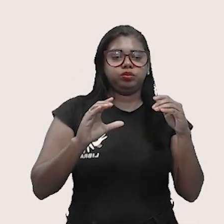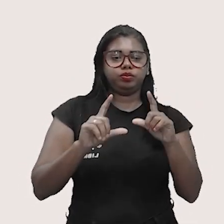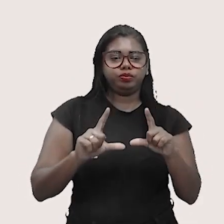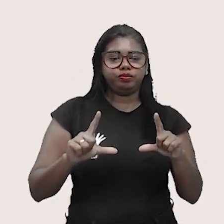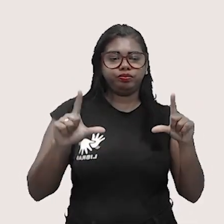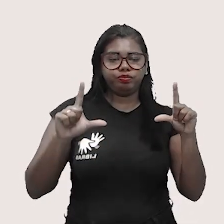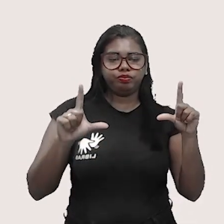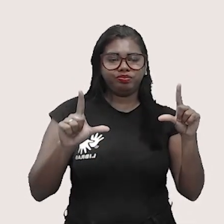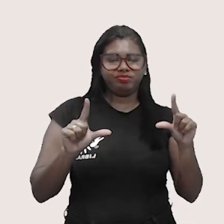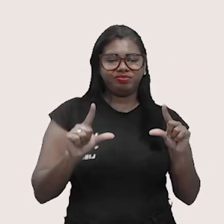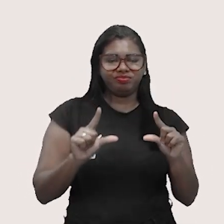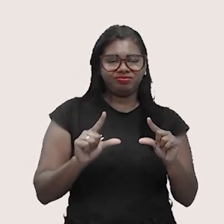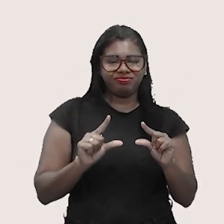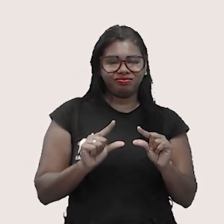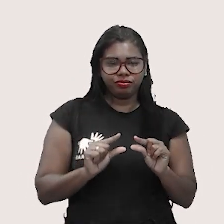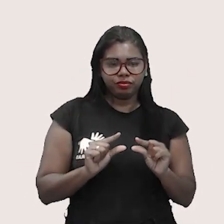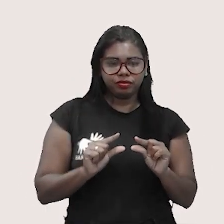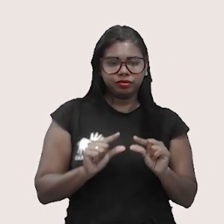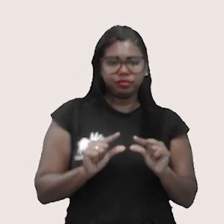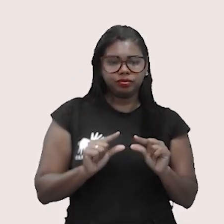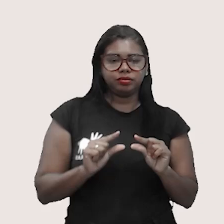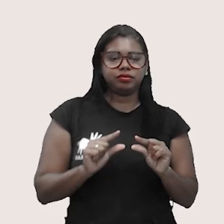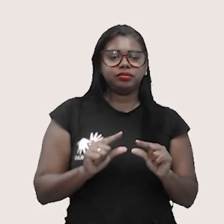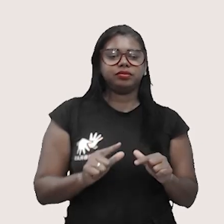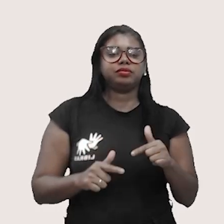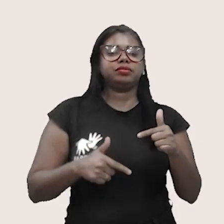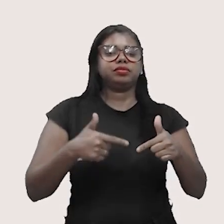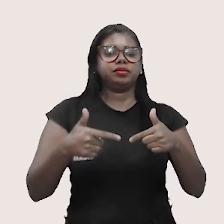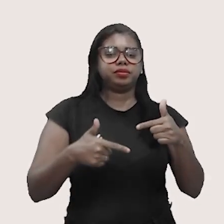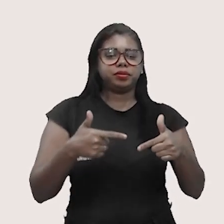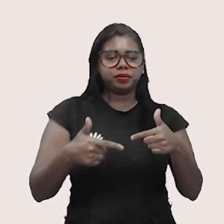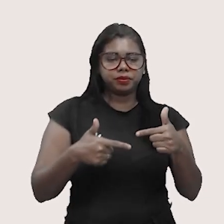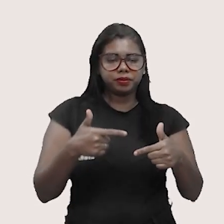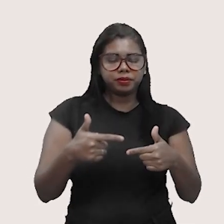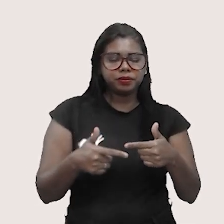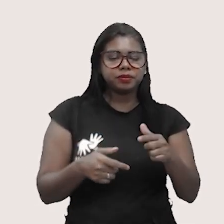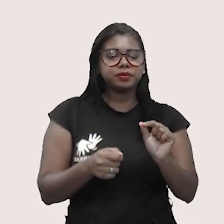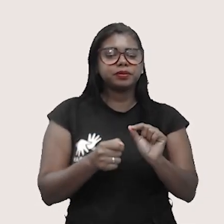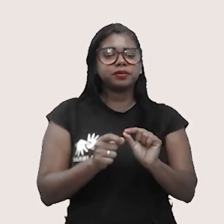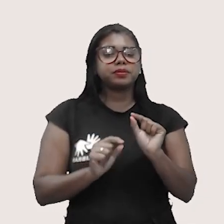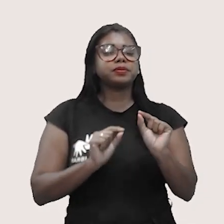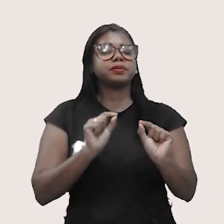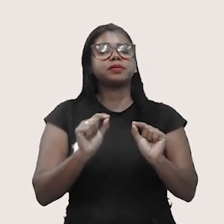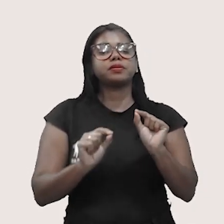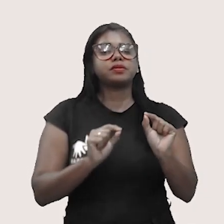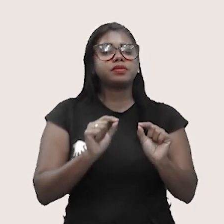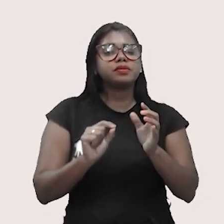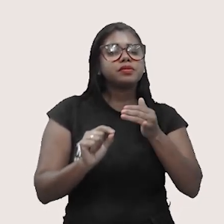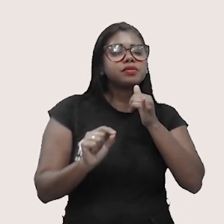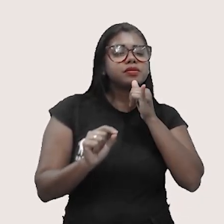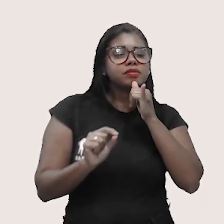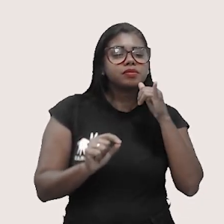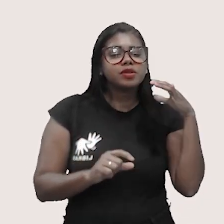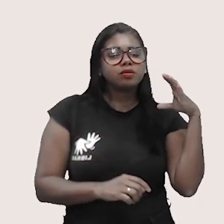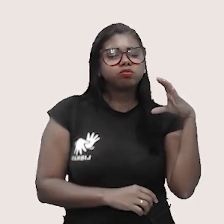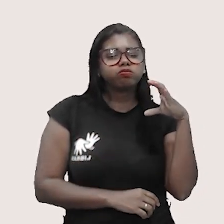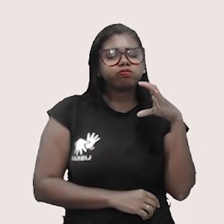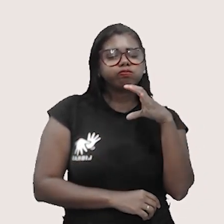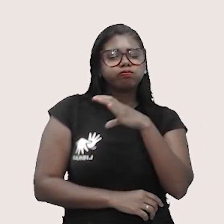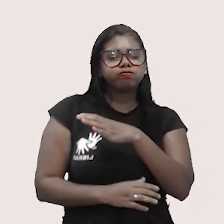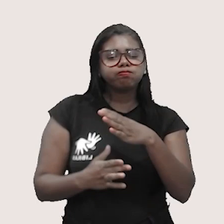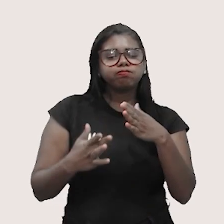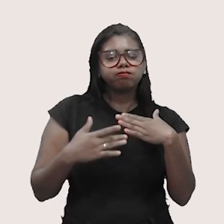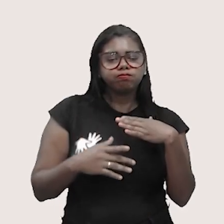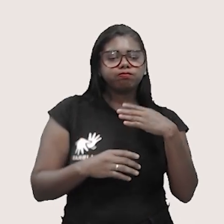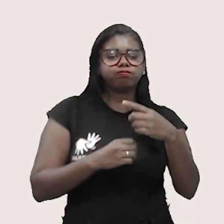reduziu. E nessa redução do trabalho, isso faz com que o calor, ele também se torne